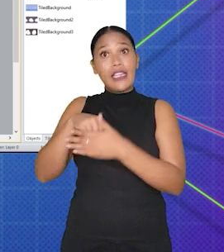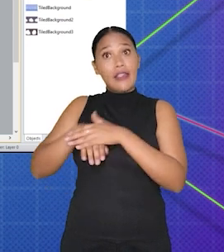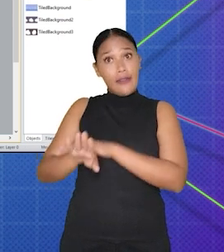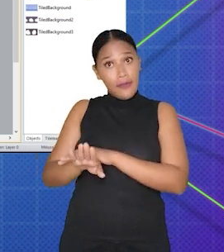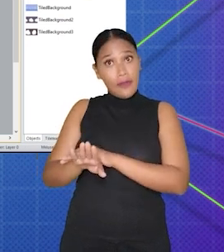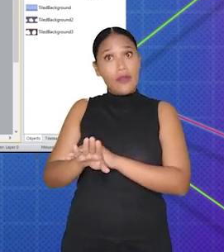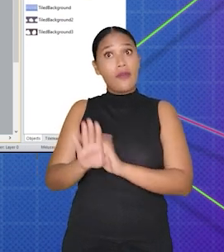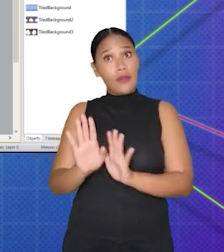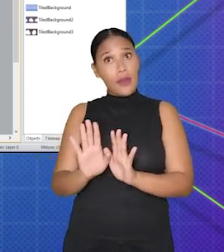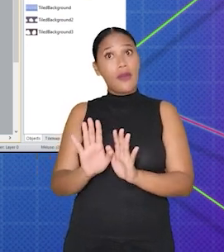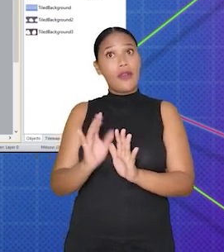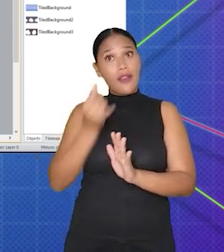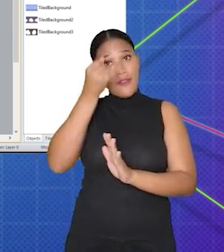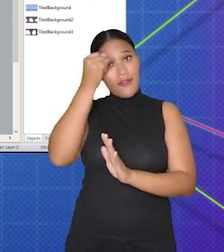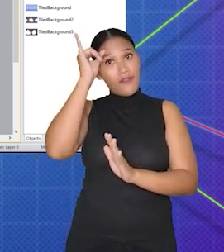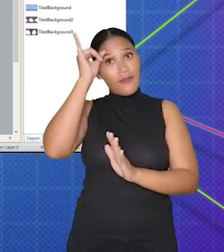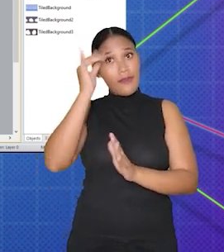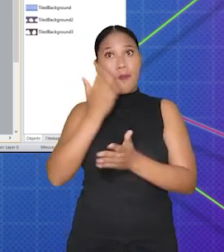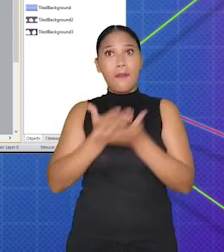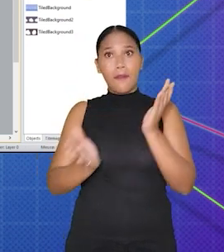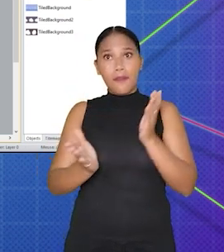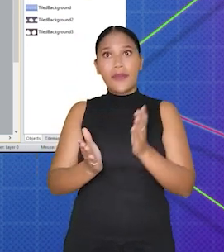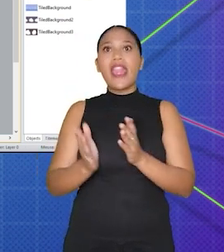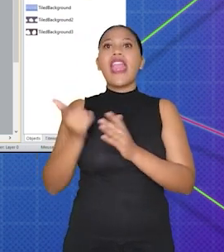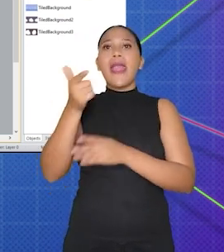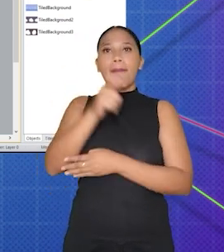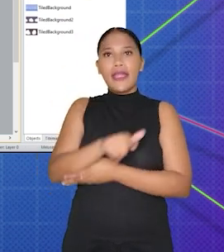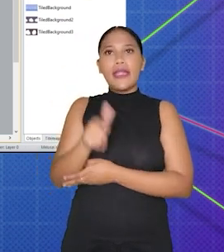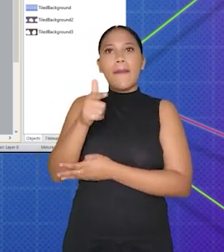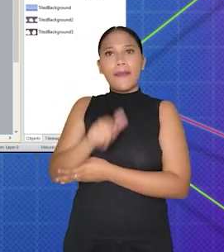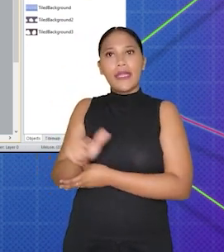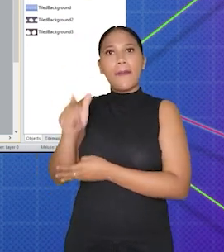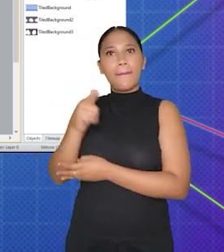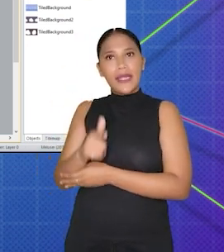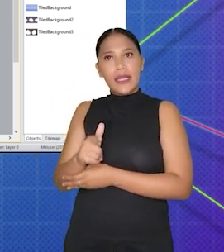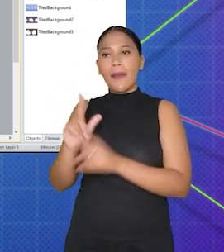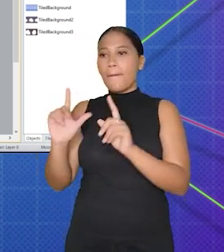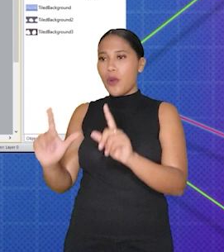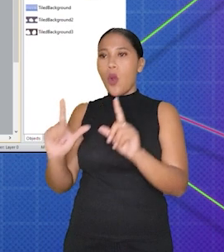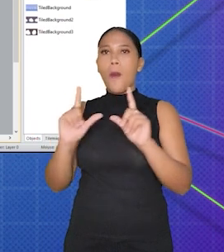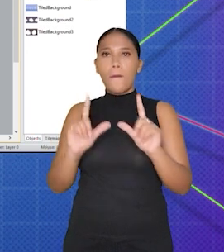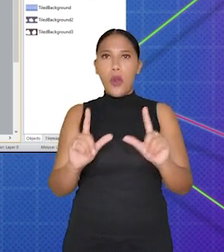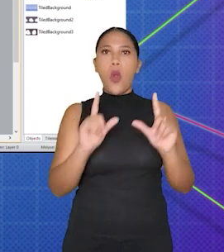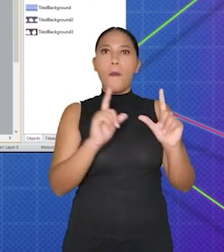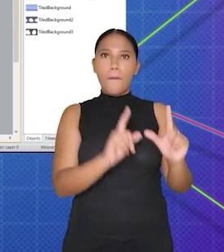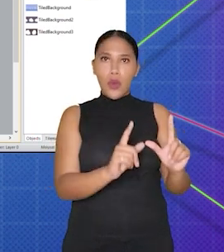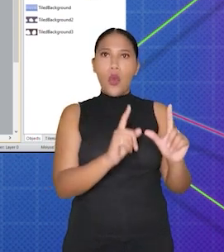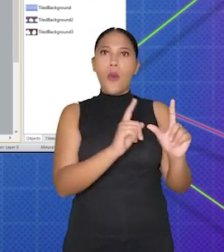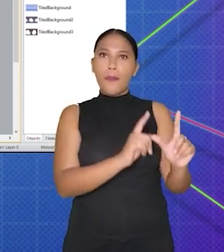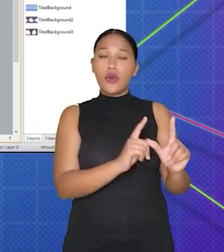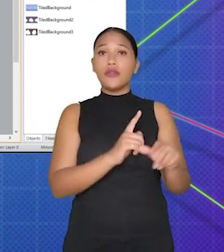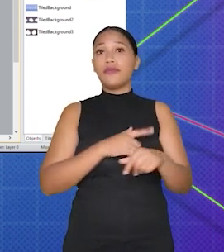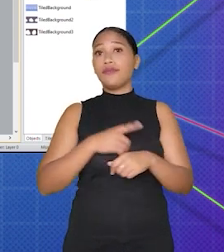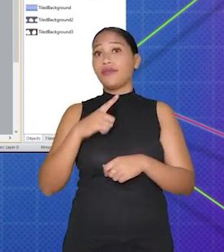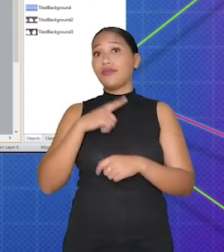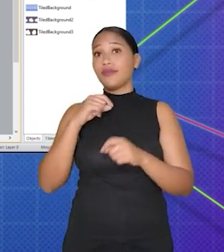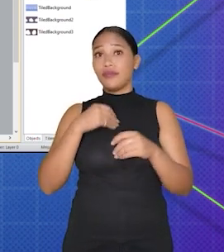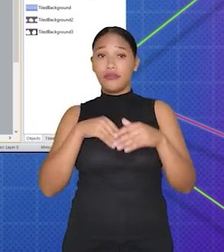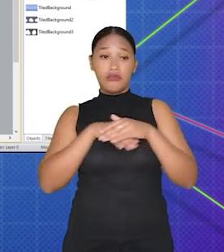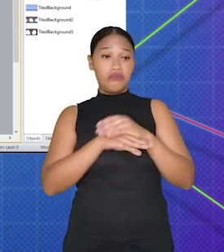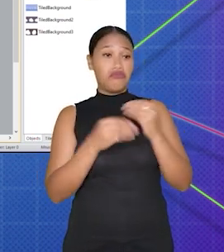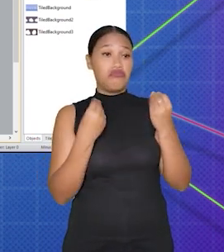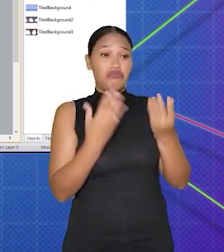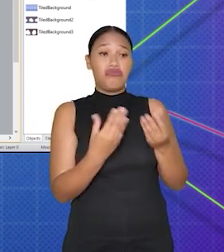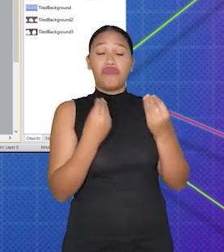Salvar, para salvar as alterações. Repita esse processo para cada quadro da animação, se necessário. Com esses passos, você pode